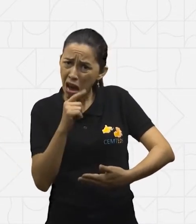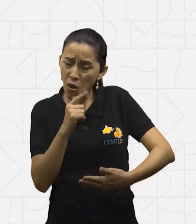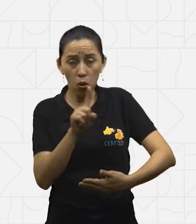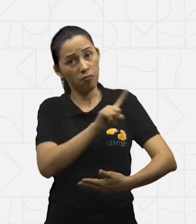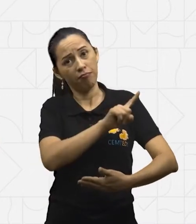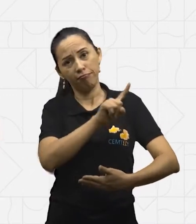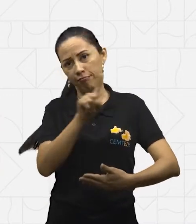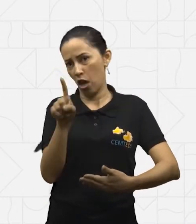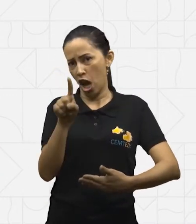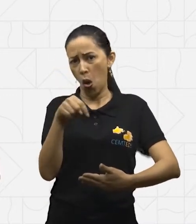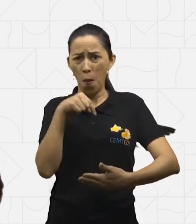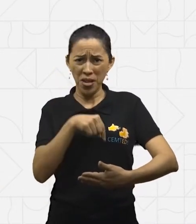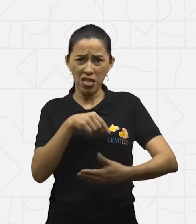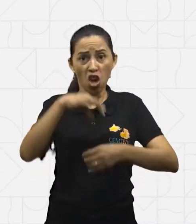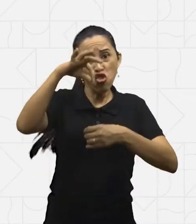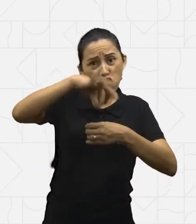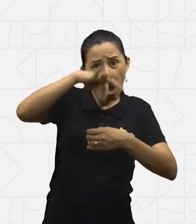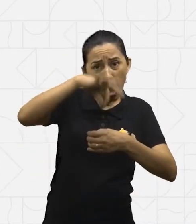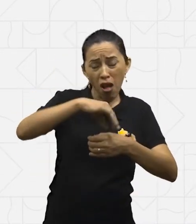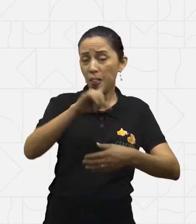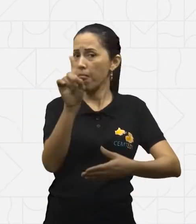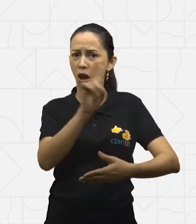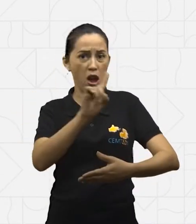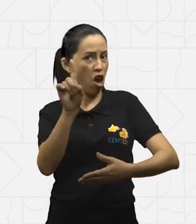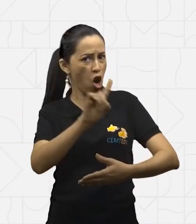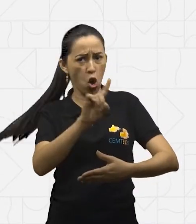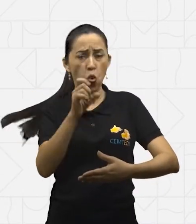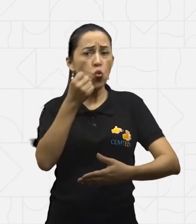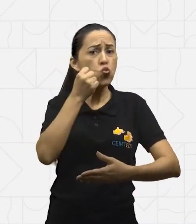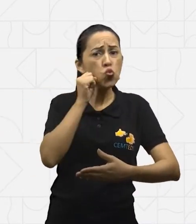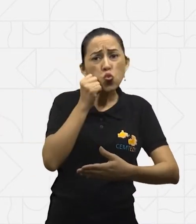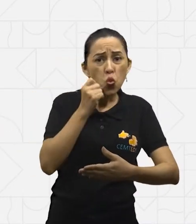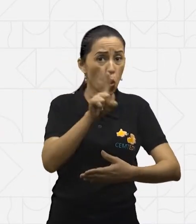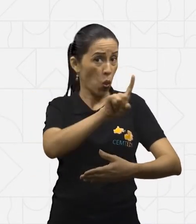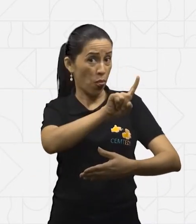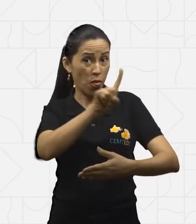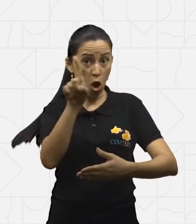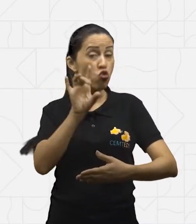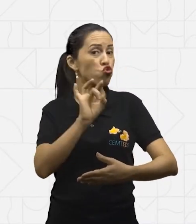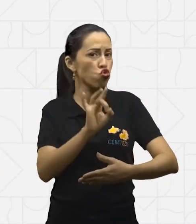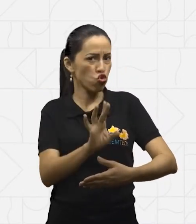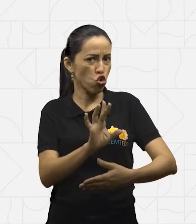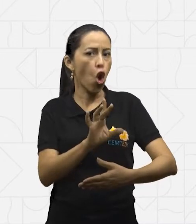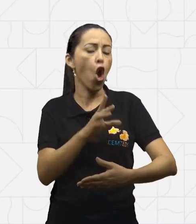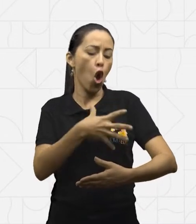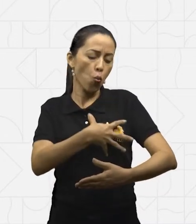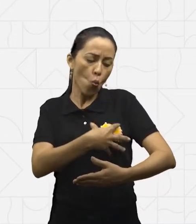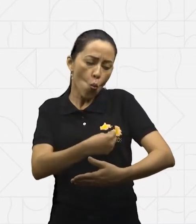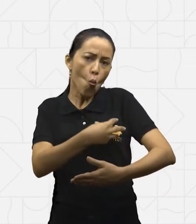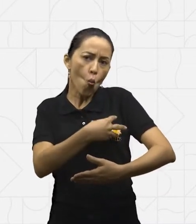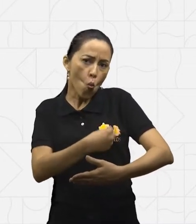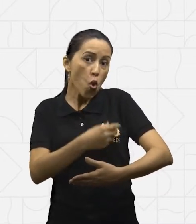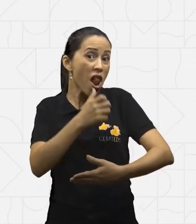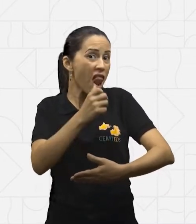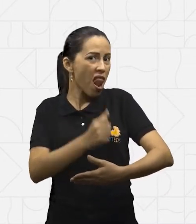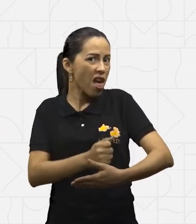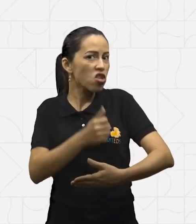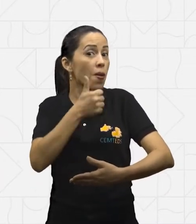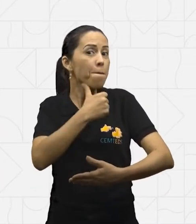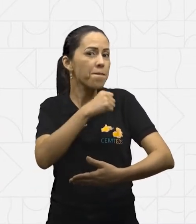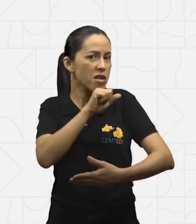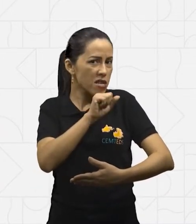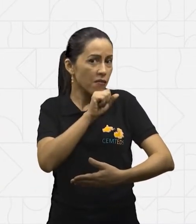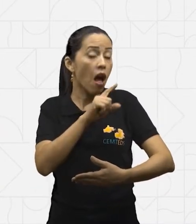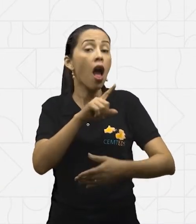Não. Suco? Também não. É só o leite. Depois dos 6 meses, o neném vai começar a comer outras